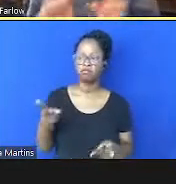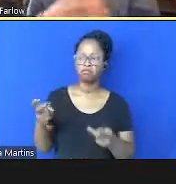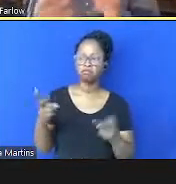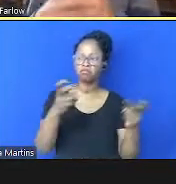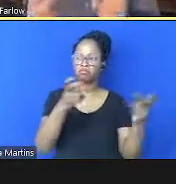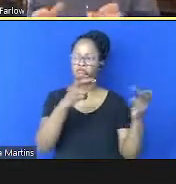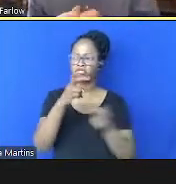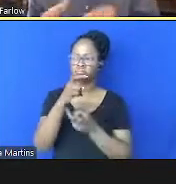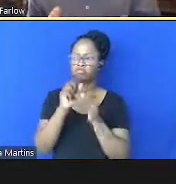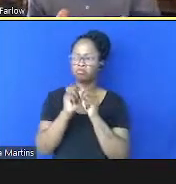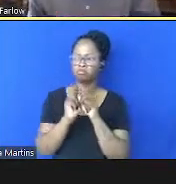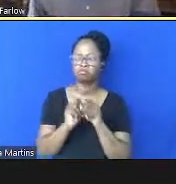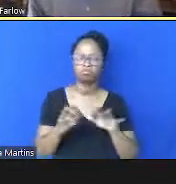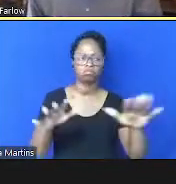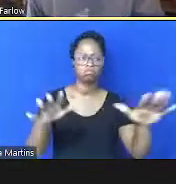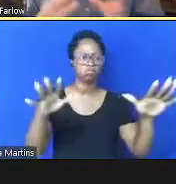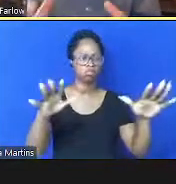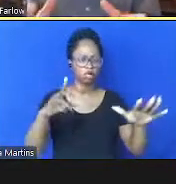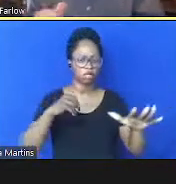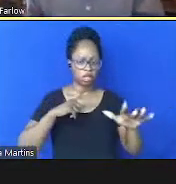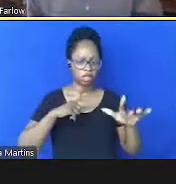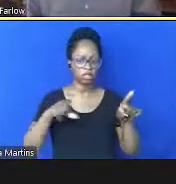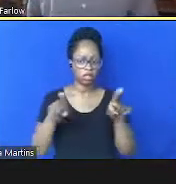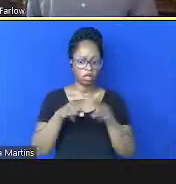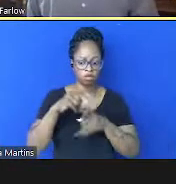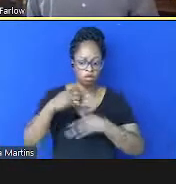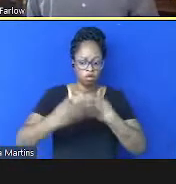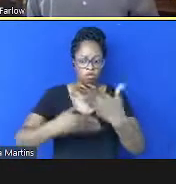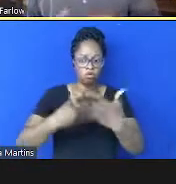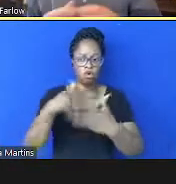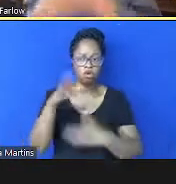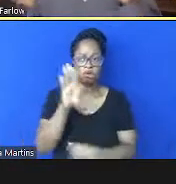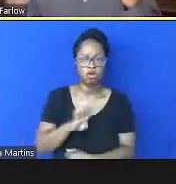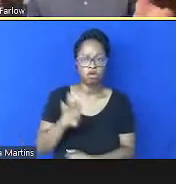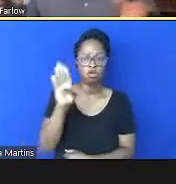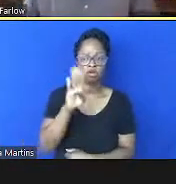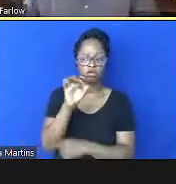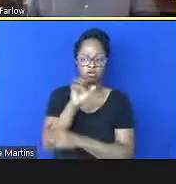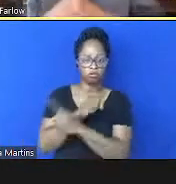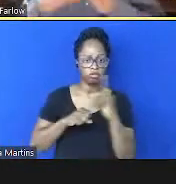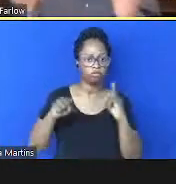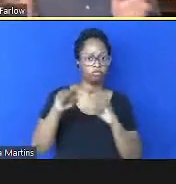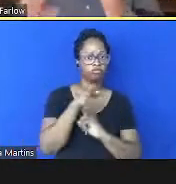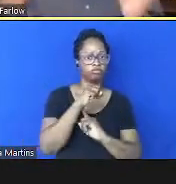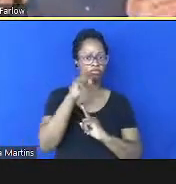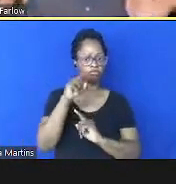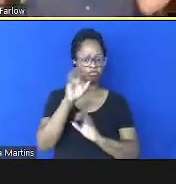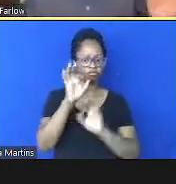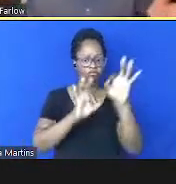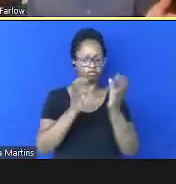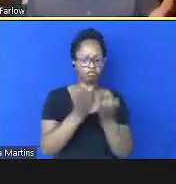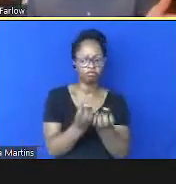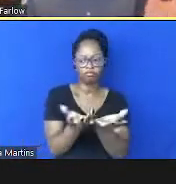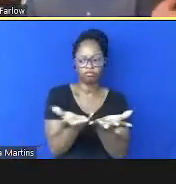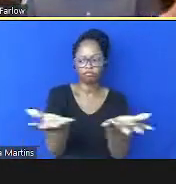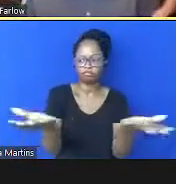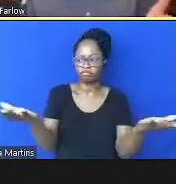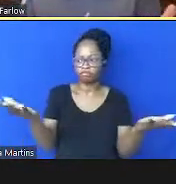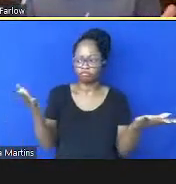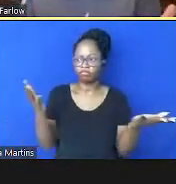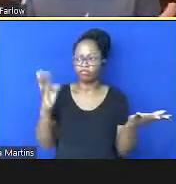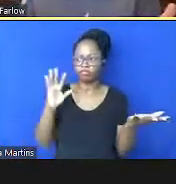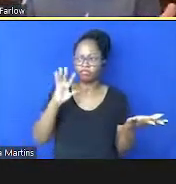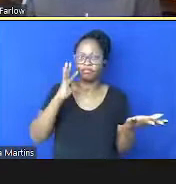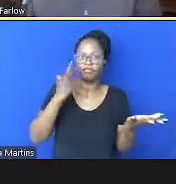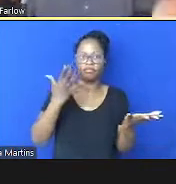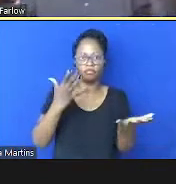interagindo com processos biológicos e sociais para formar uma distribuição de resultados de saúde que